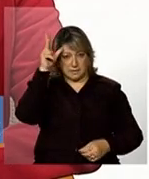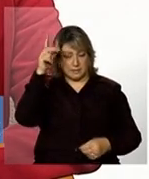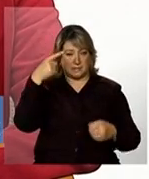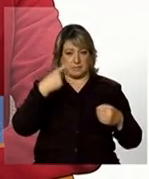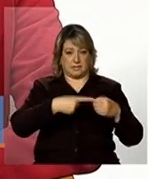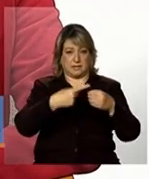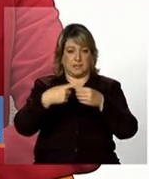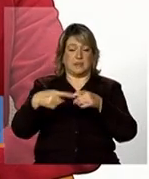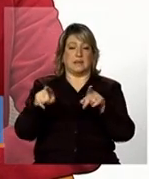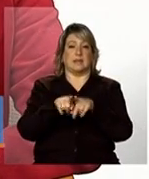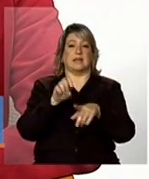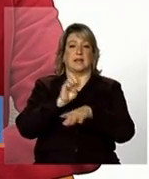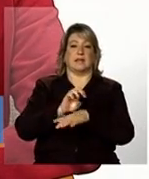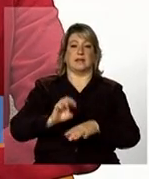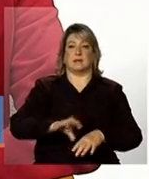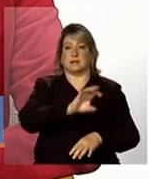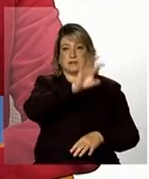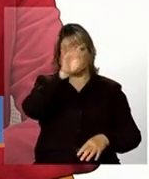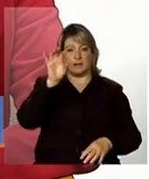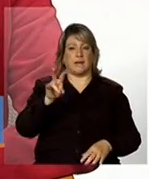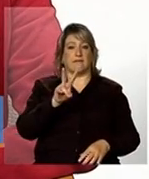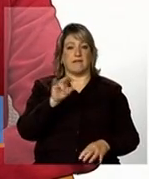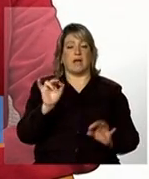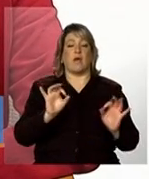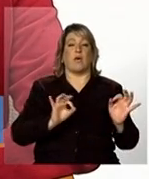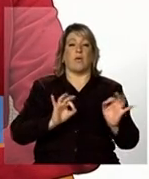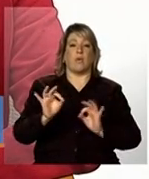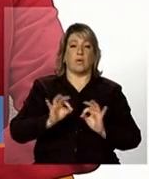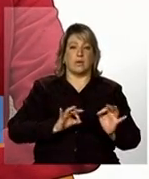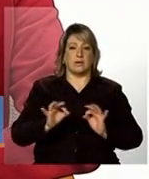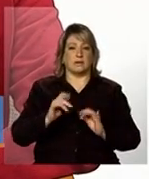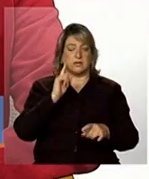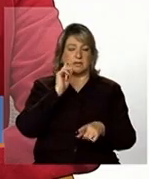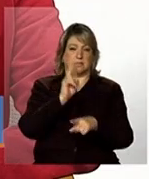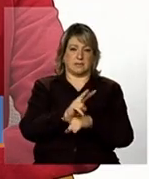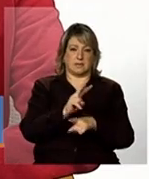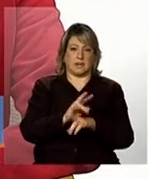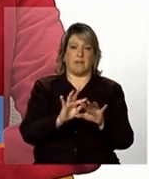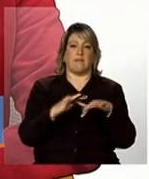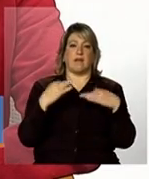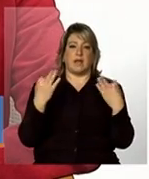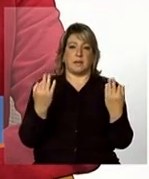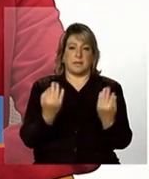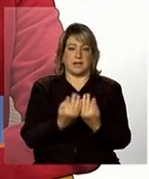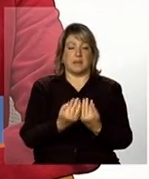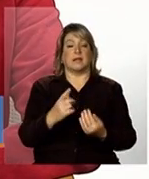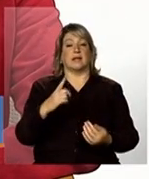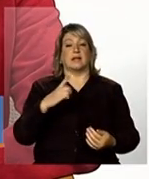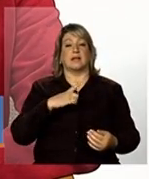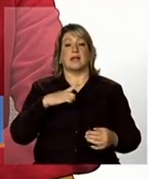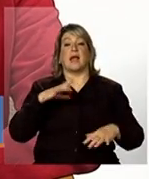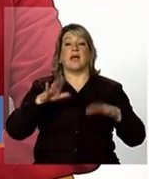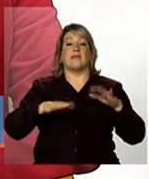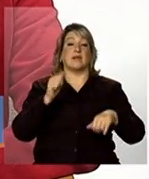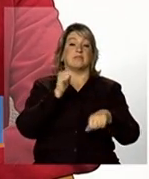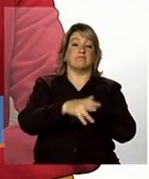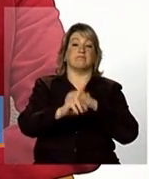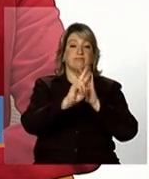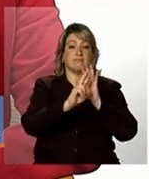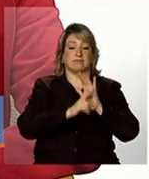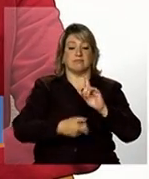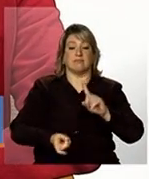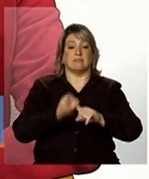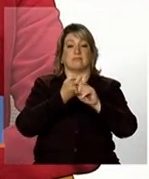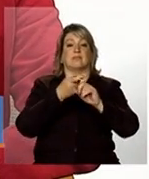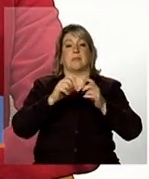aos municípios vão se organizar para implementar o acompanhamento das famílias que tem suspensão no benefício por descumprimento de condicionalidades